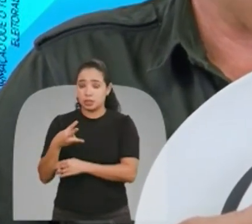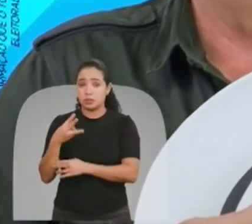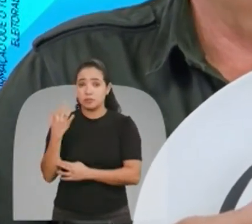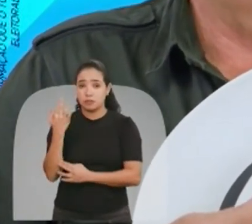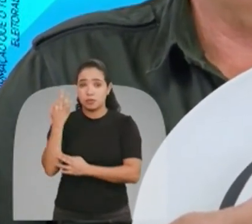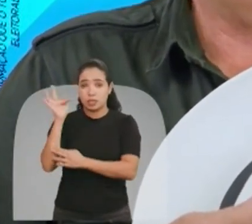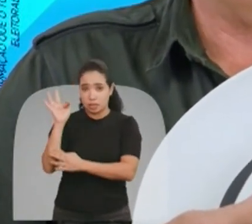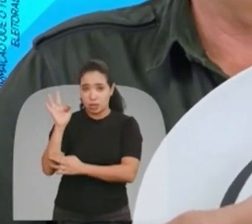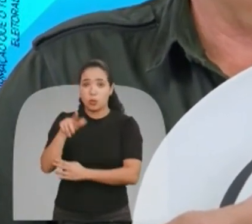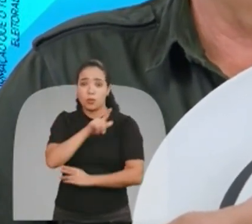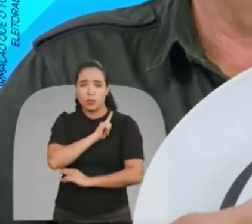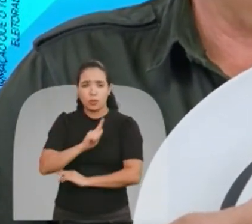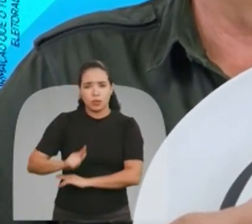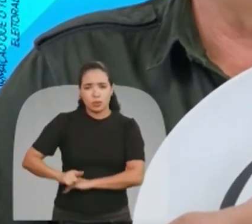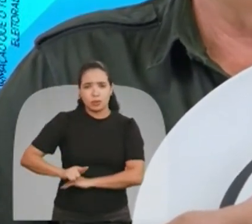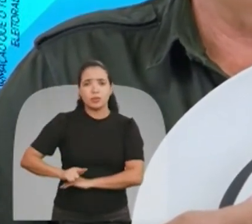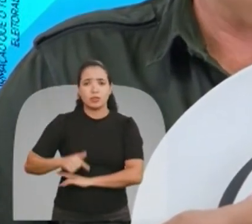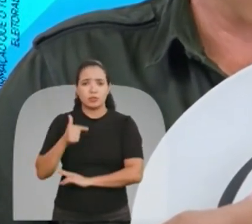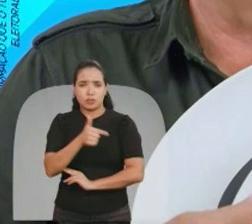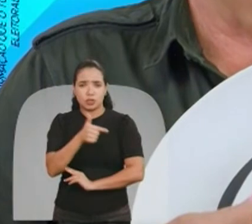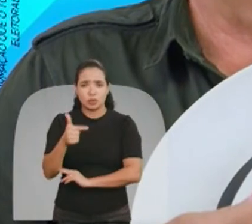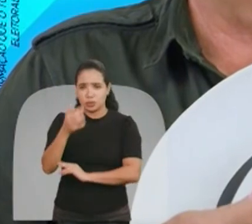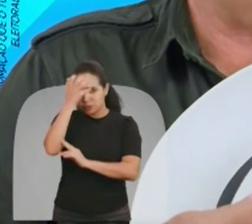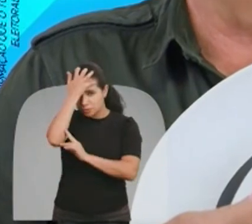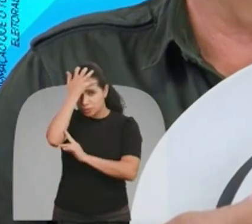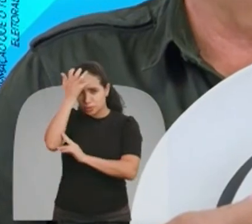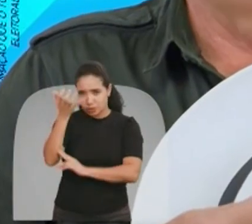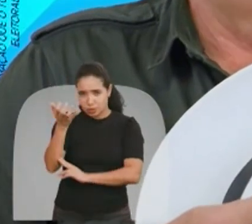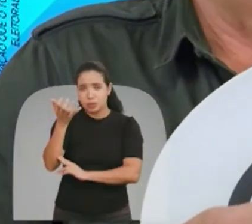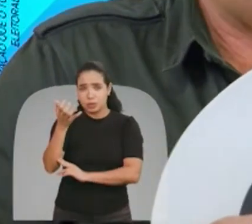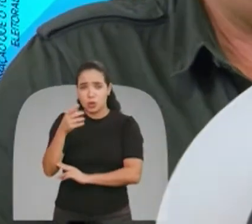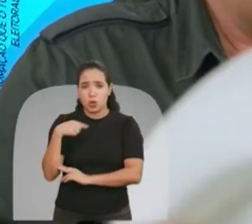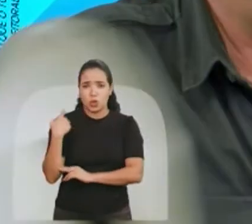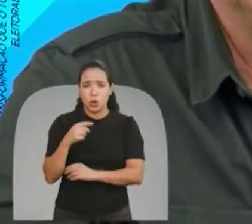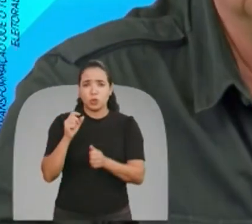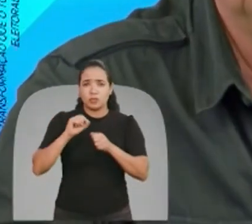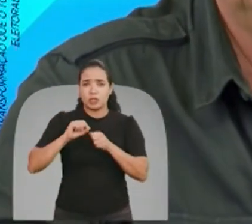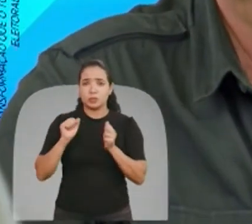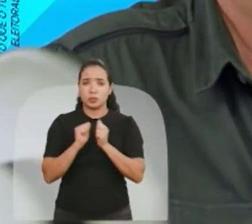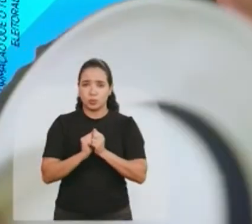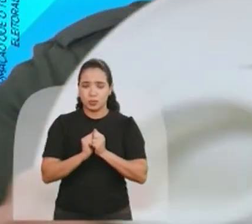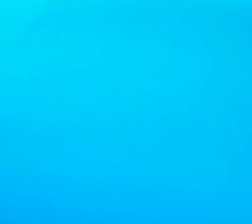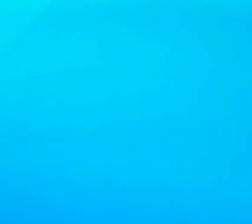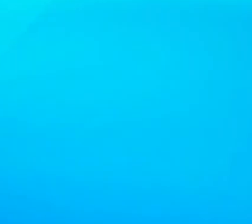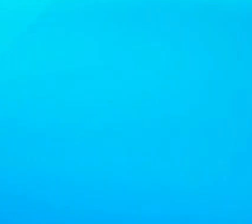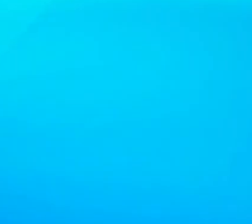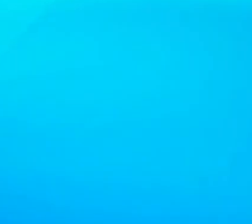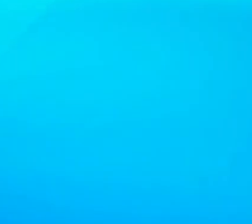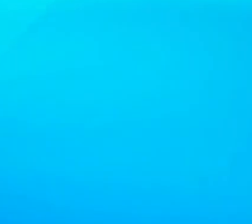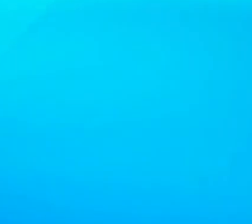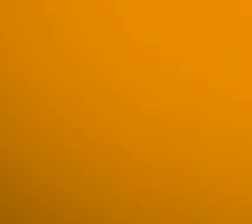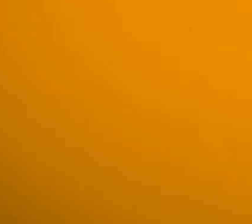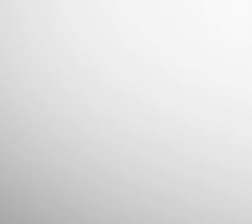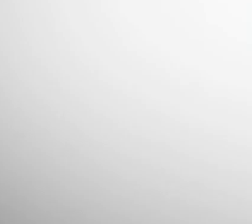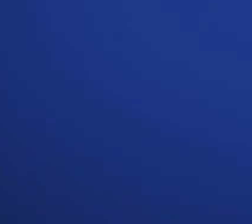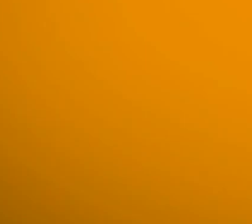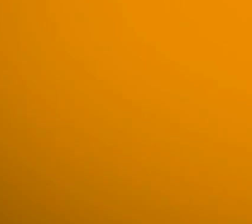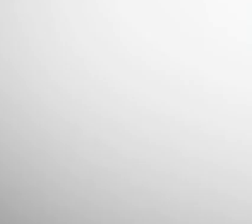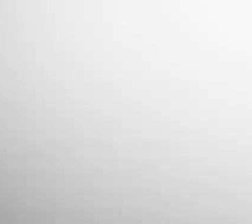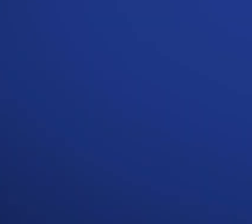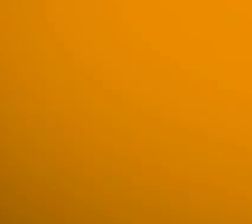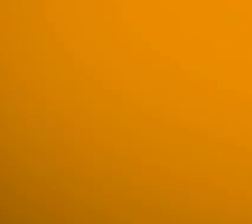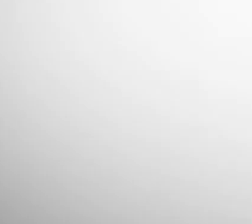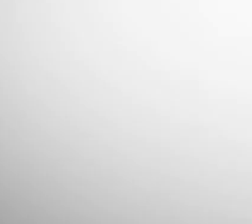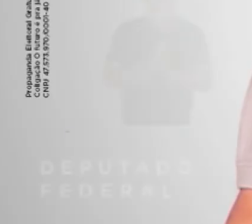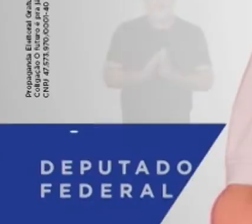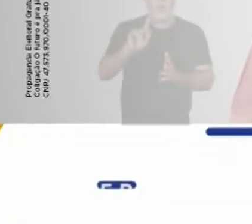E Governador 22 Dimas Faremos juntos É 55 É pra